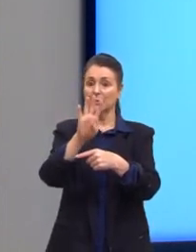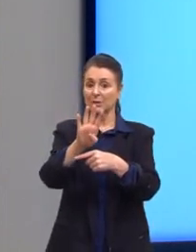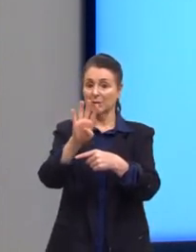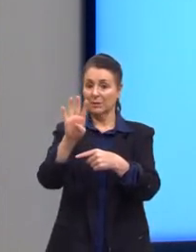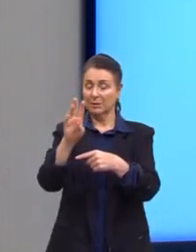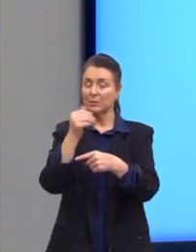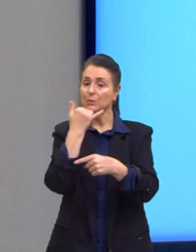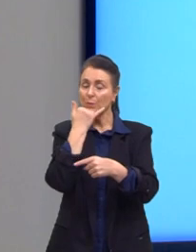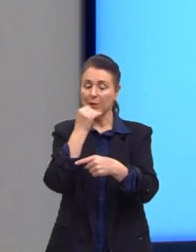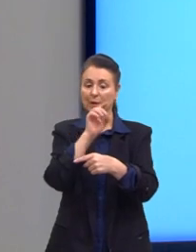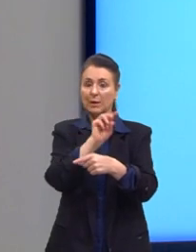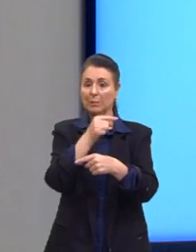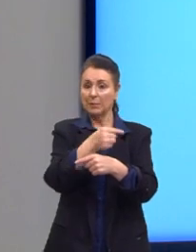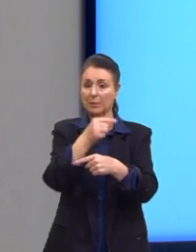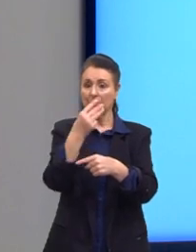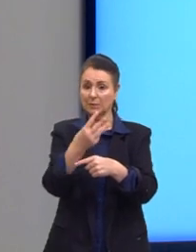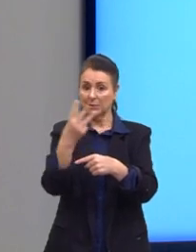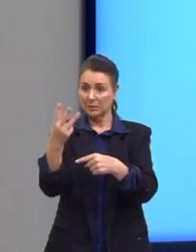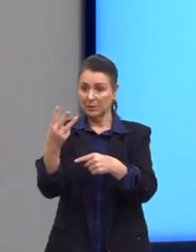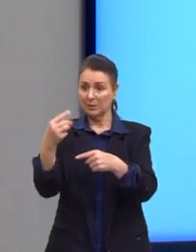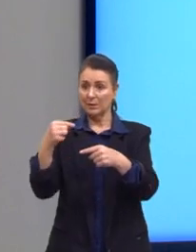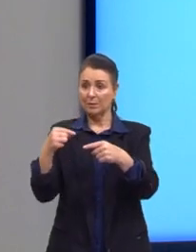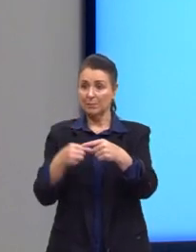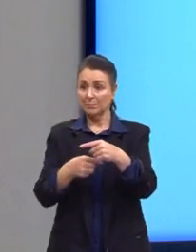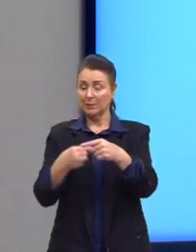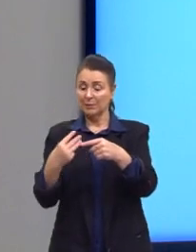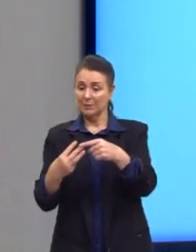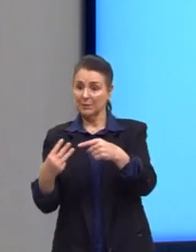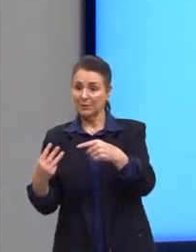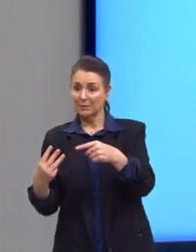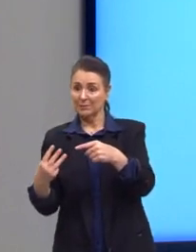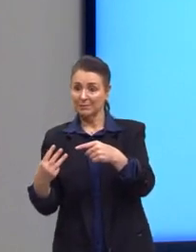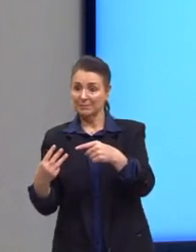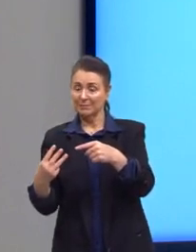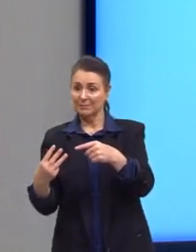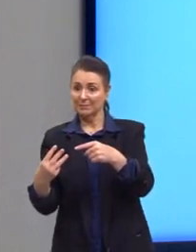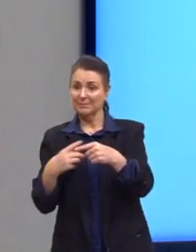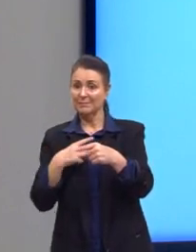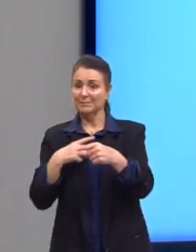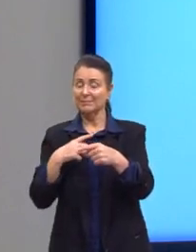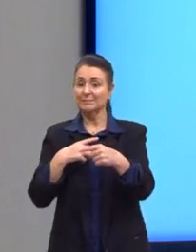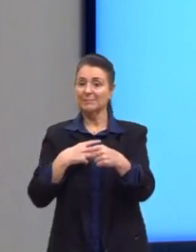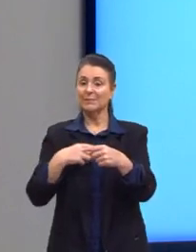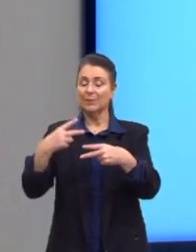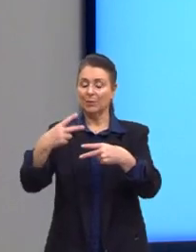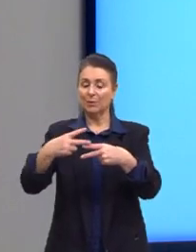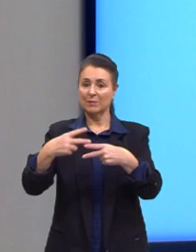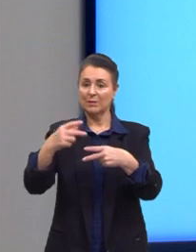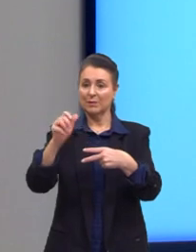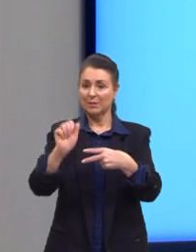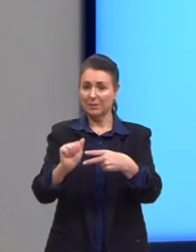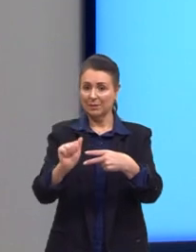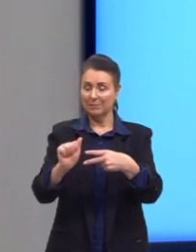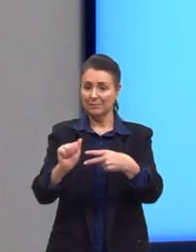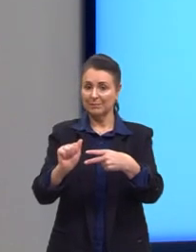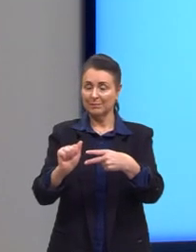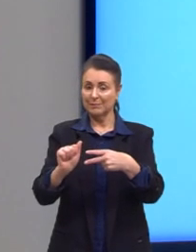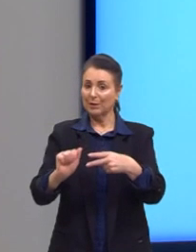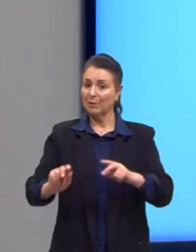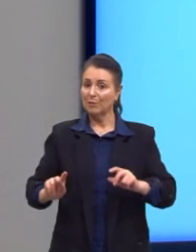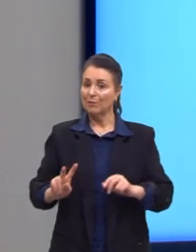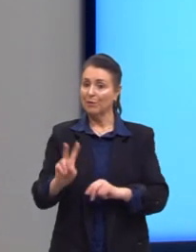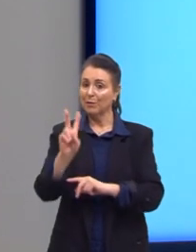33 resulta em menos 1. Então, nós sabemos que o nosso coeficiente a, ele vale menos 1.